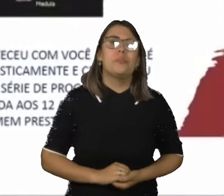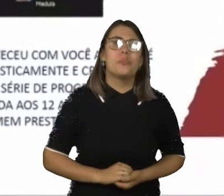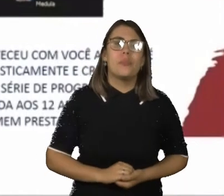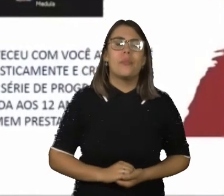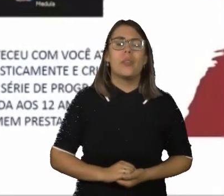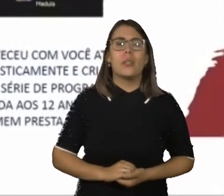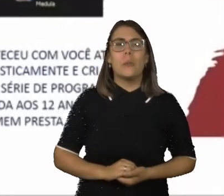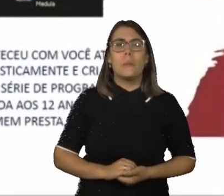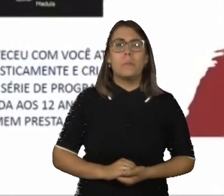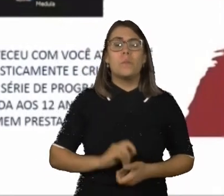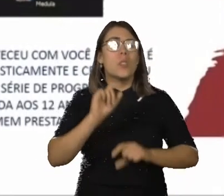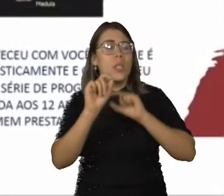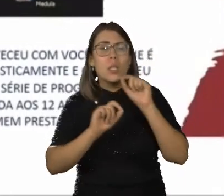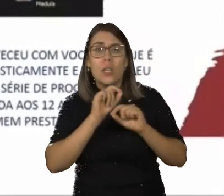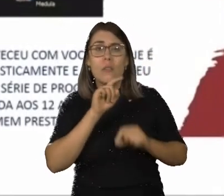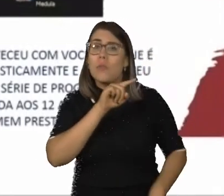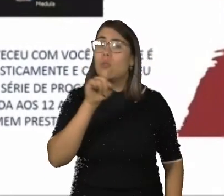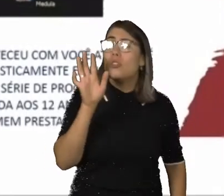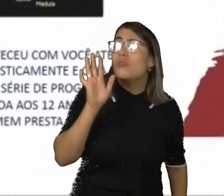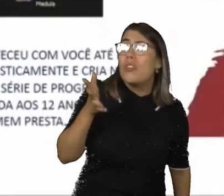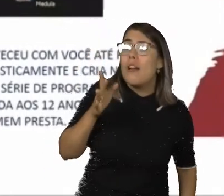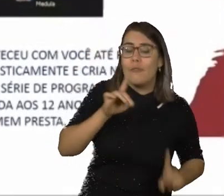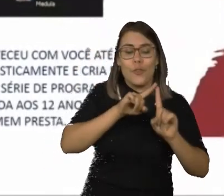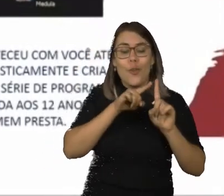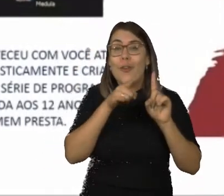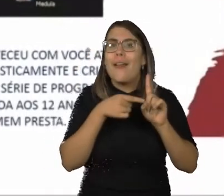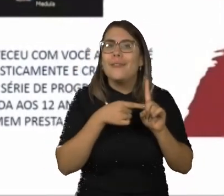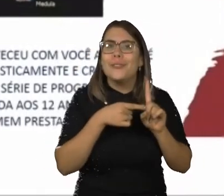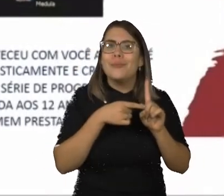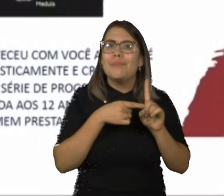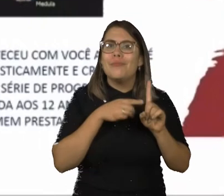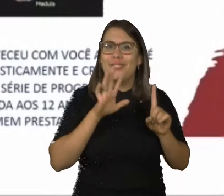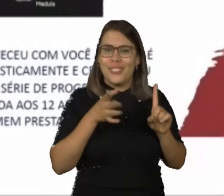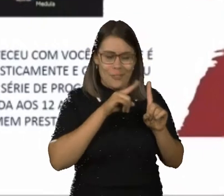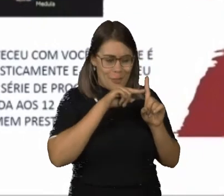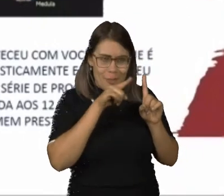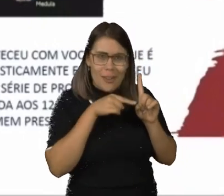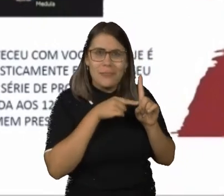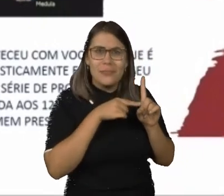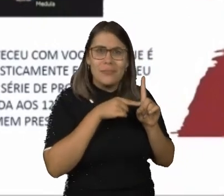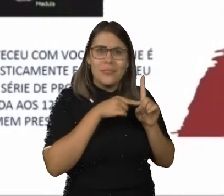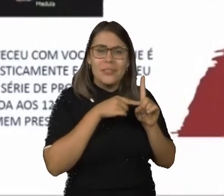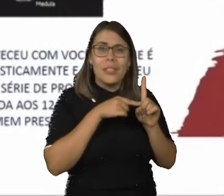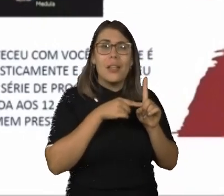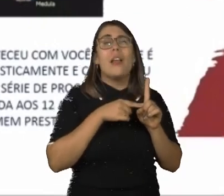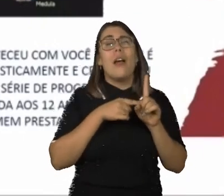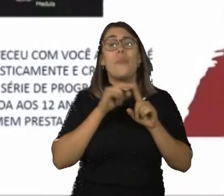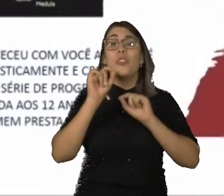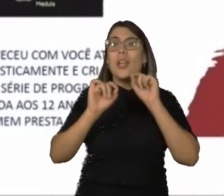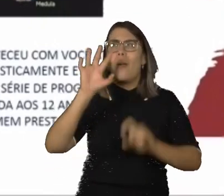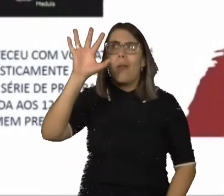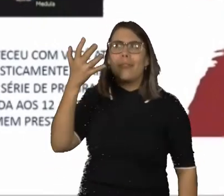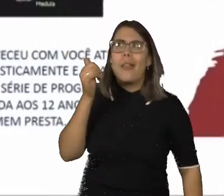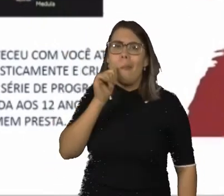Por exemplo, quem alguma vez aí na vida já ficou grávida? Vários de vocês, mulheres, já ficaram grávidas. O uma